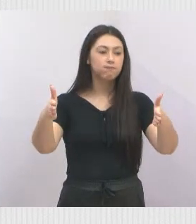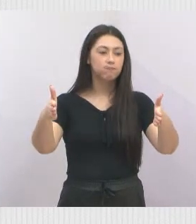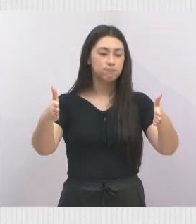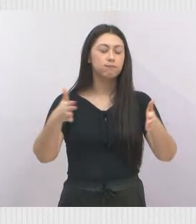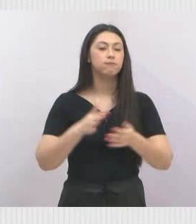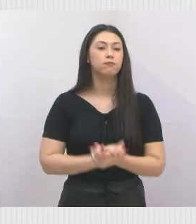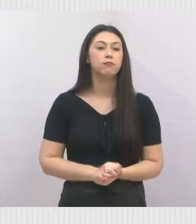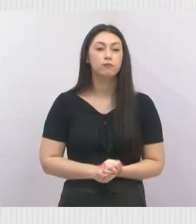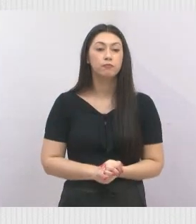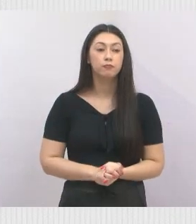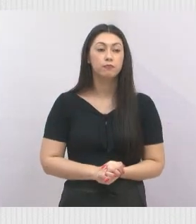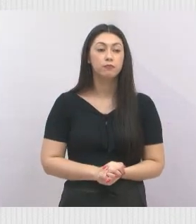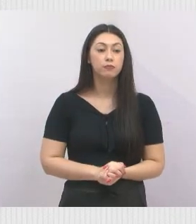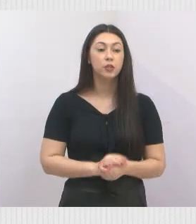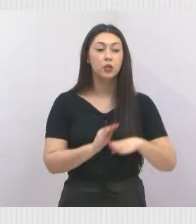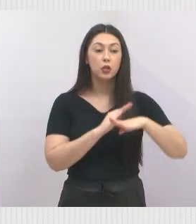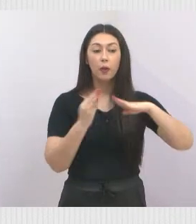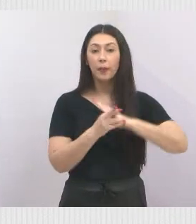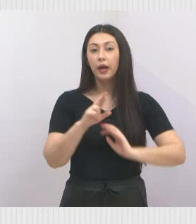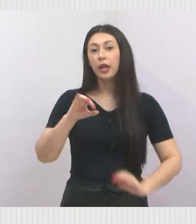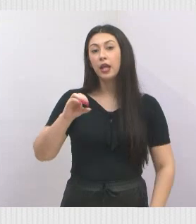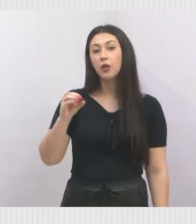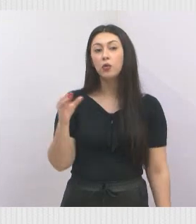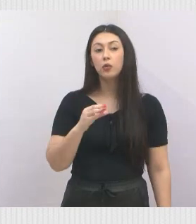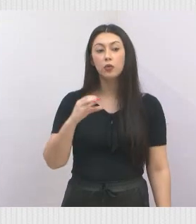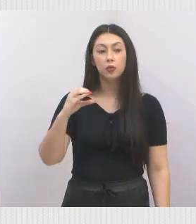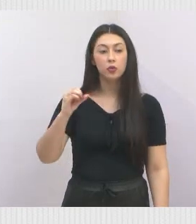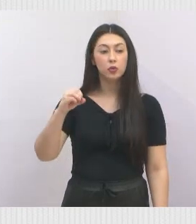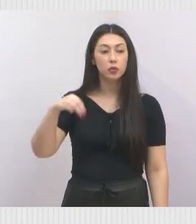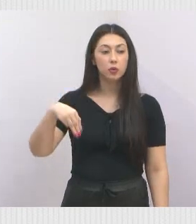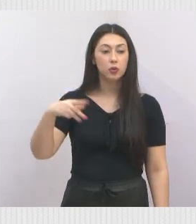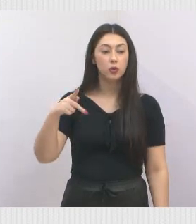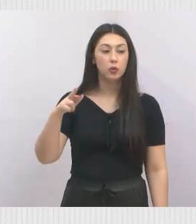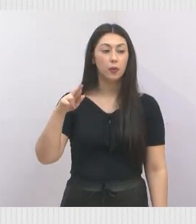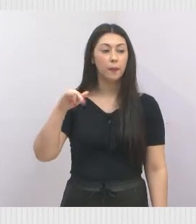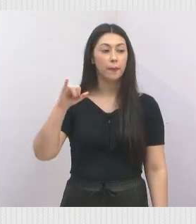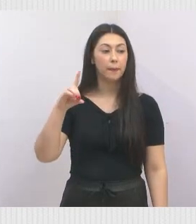Distrito Federal, no bairro do Rio Comprido. Ok?